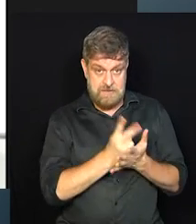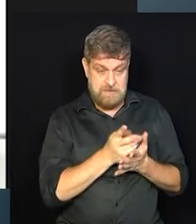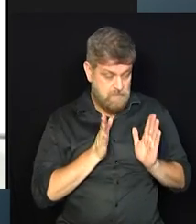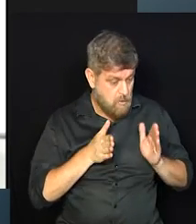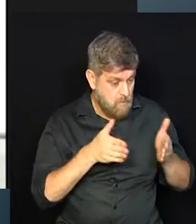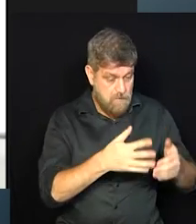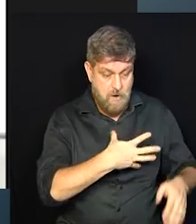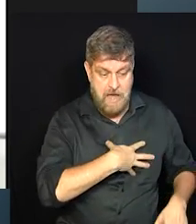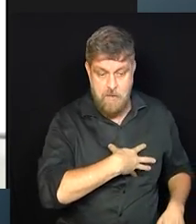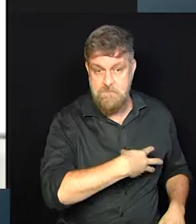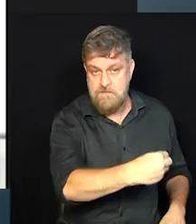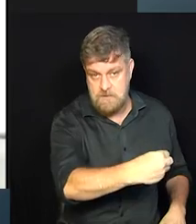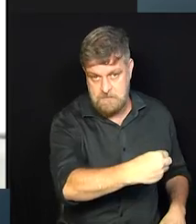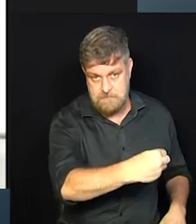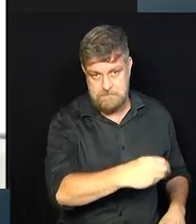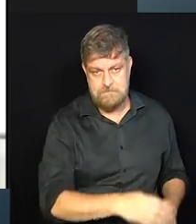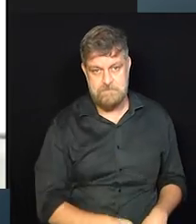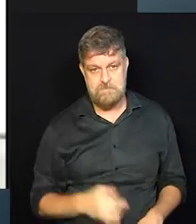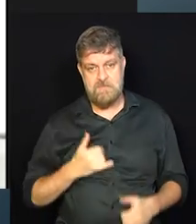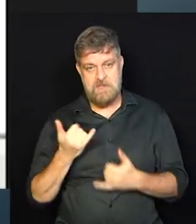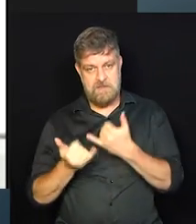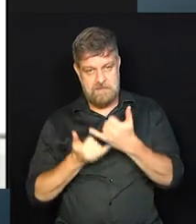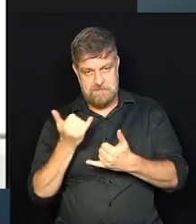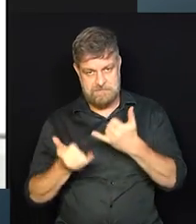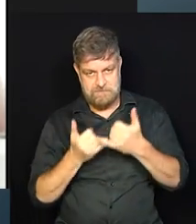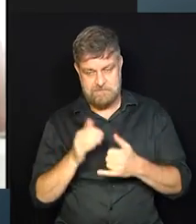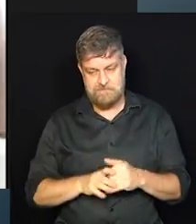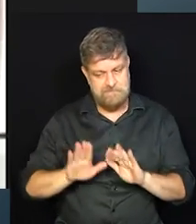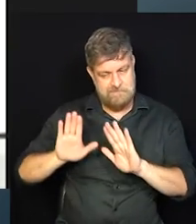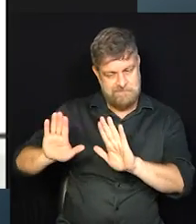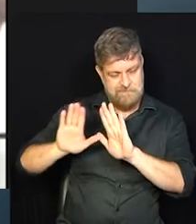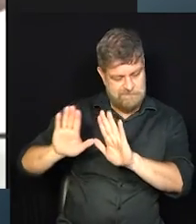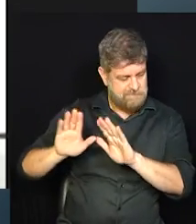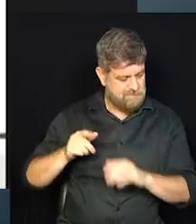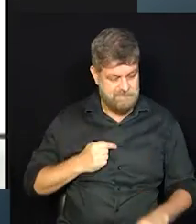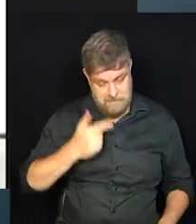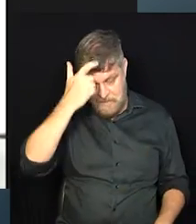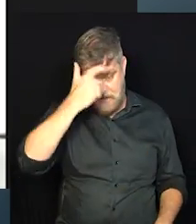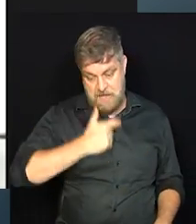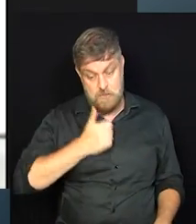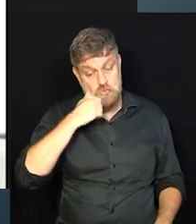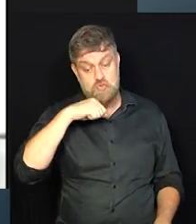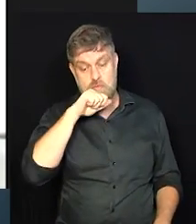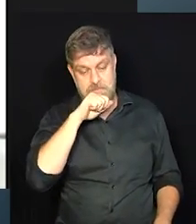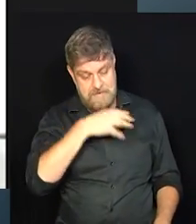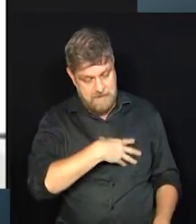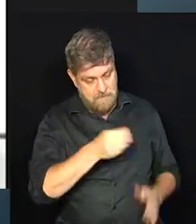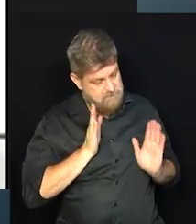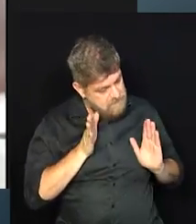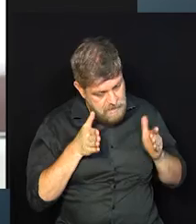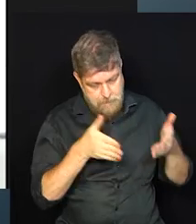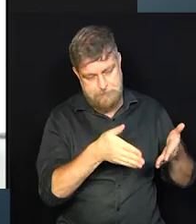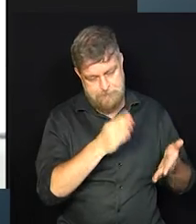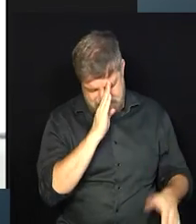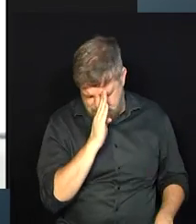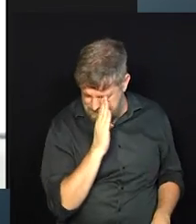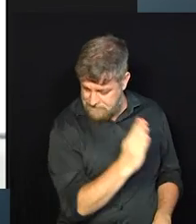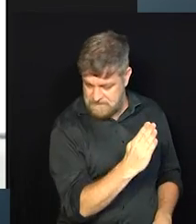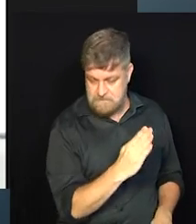filho, ponto. Assim, a gente até brinca, né? Mercado, lide com isso. É a realidade.